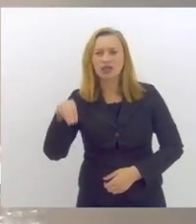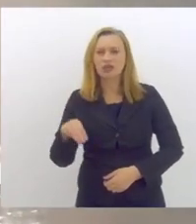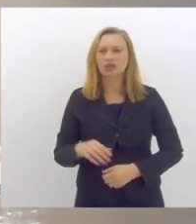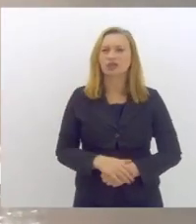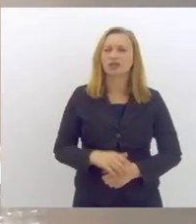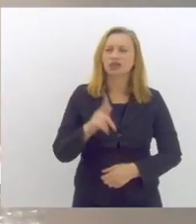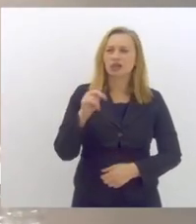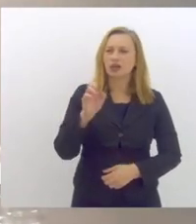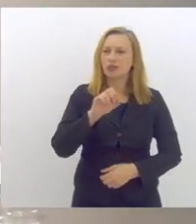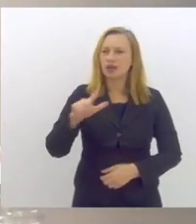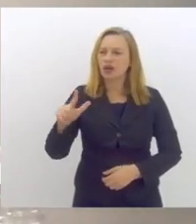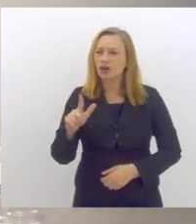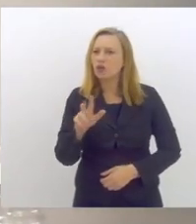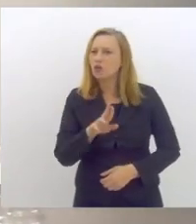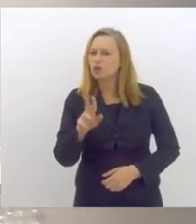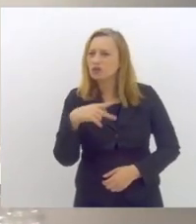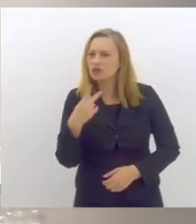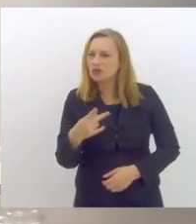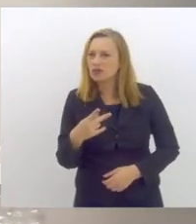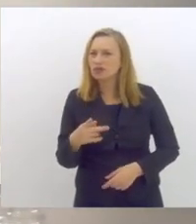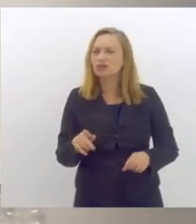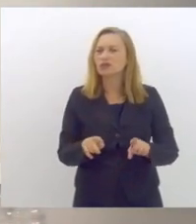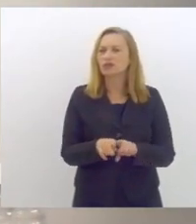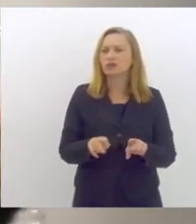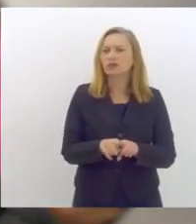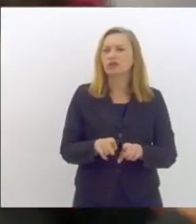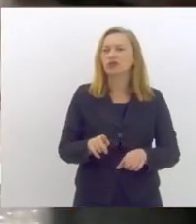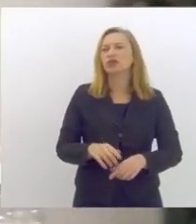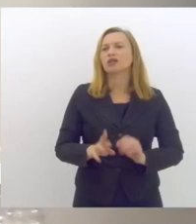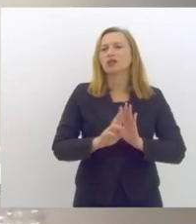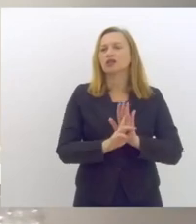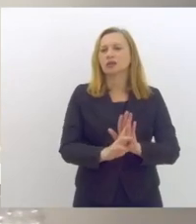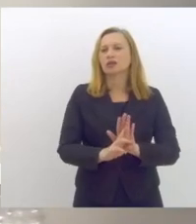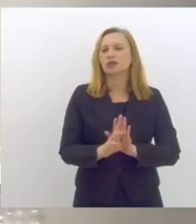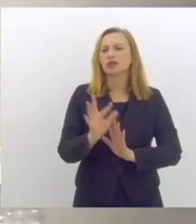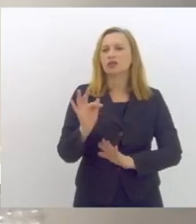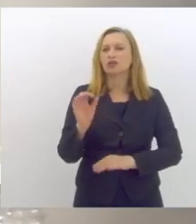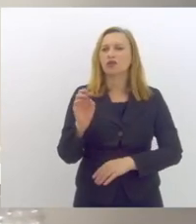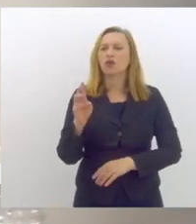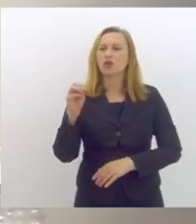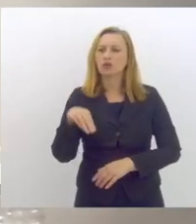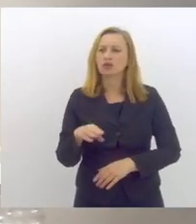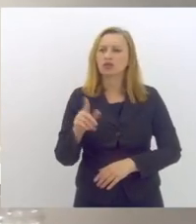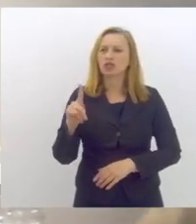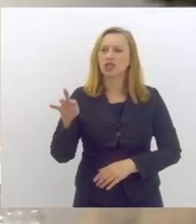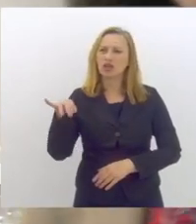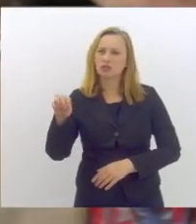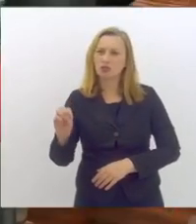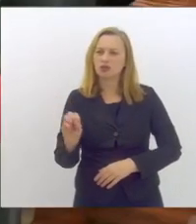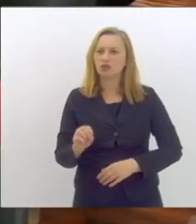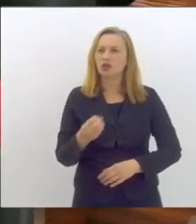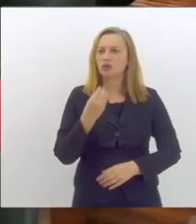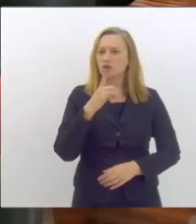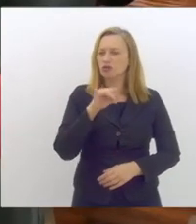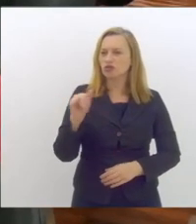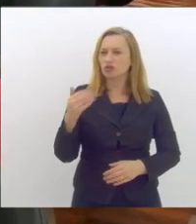Gabriel vai fazer outra palavra passa a palavra então para o Gabriel também representante do Fórum de Grêmios Obrigado Bom dia, obrigado Eu